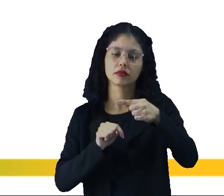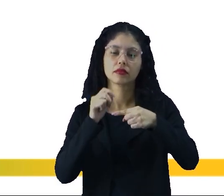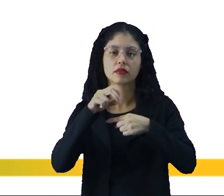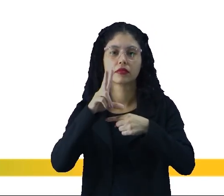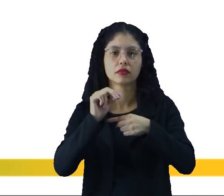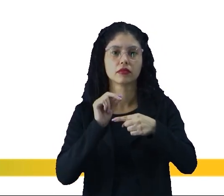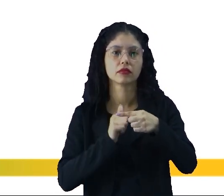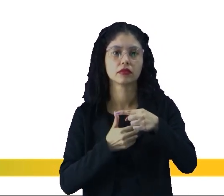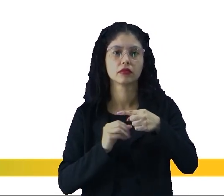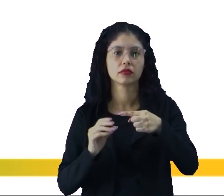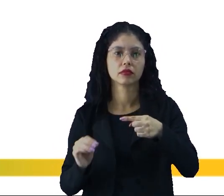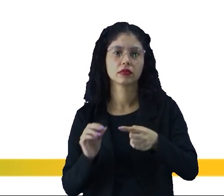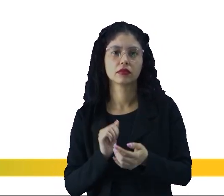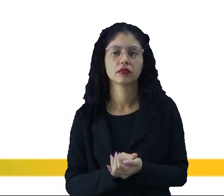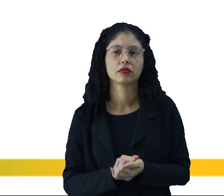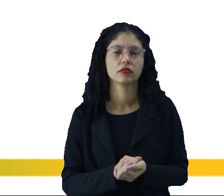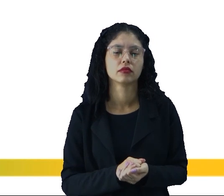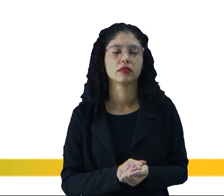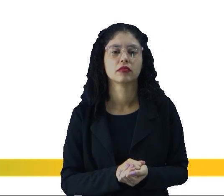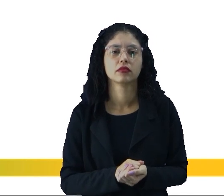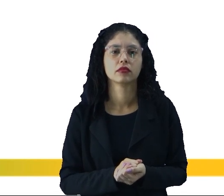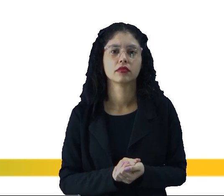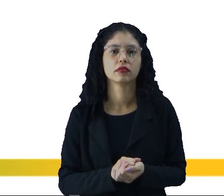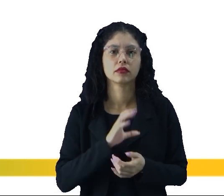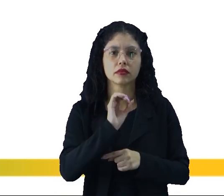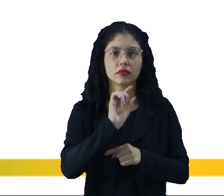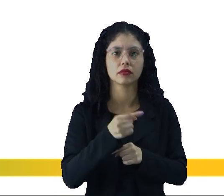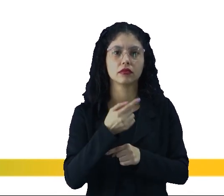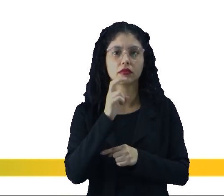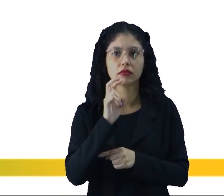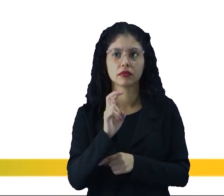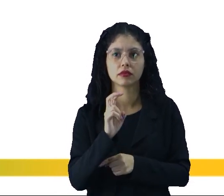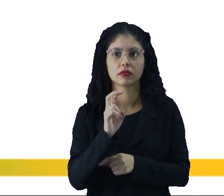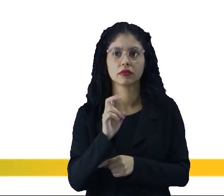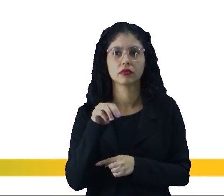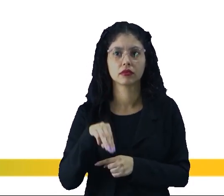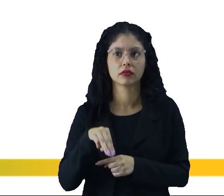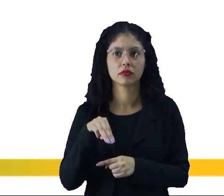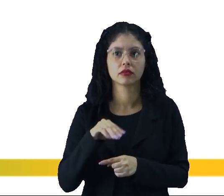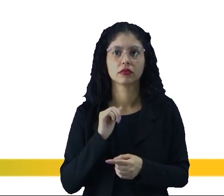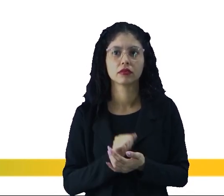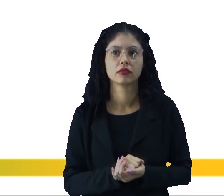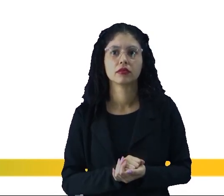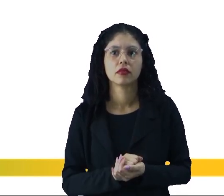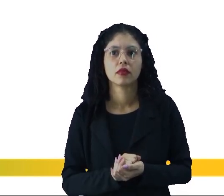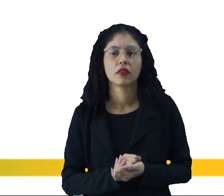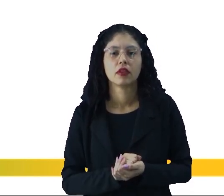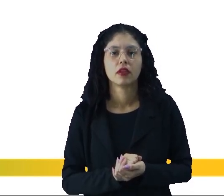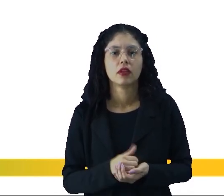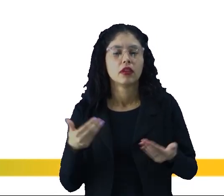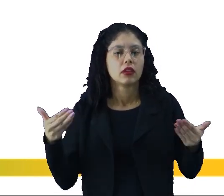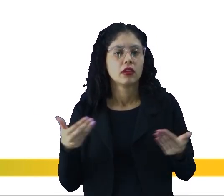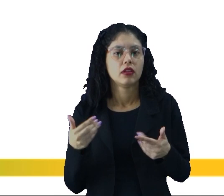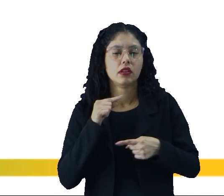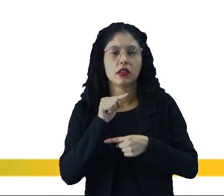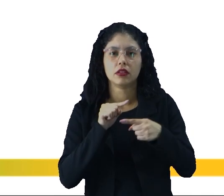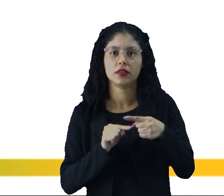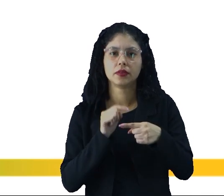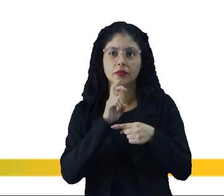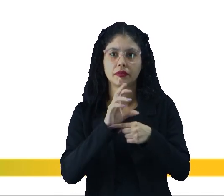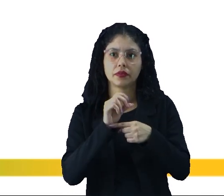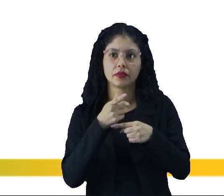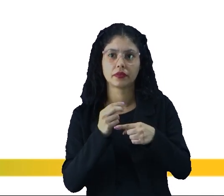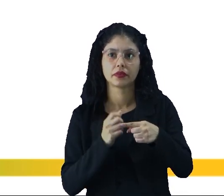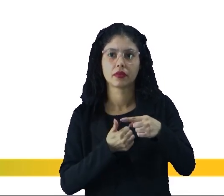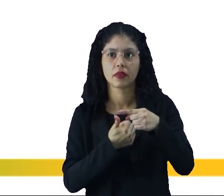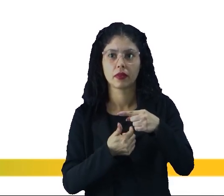50 para 100 então 50 cm vale 0,5 m agora sim nós vamos dividir 0